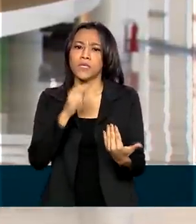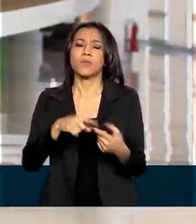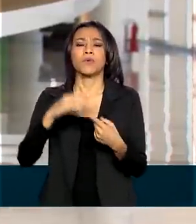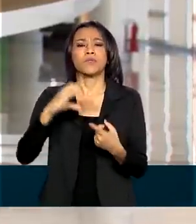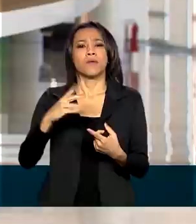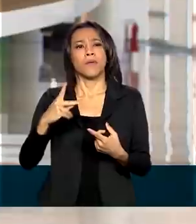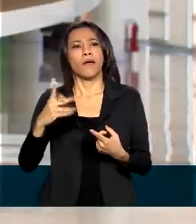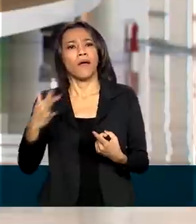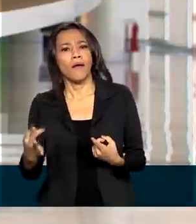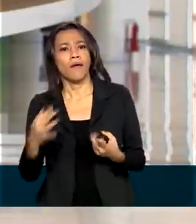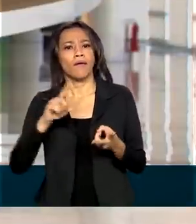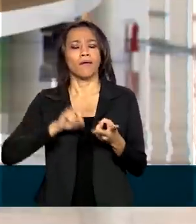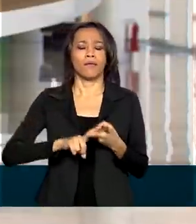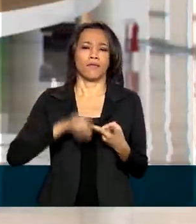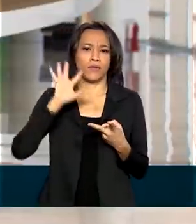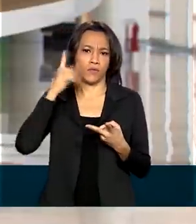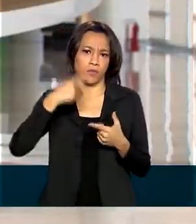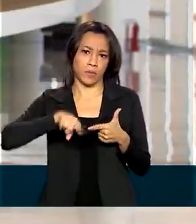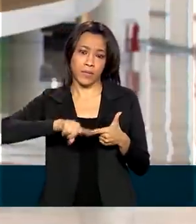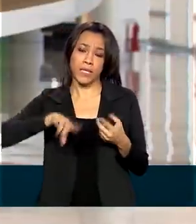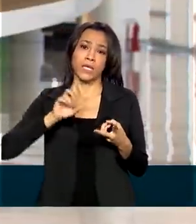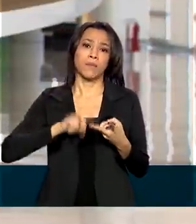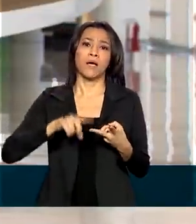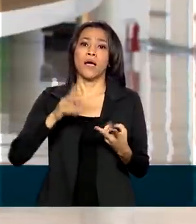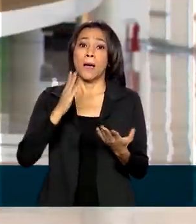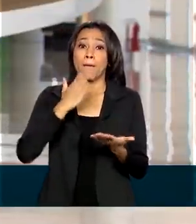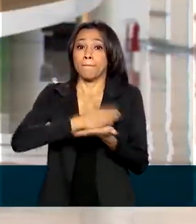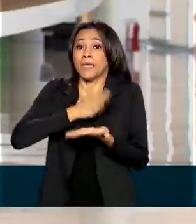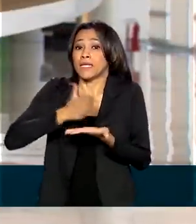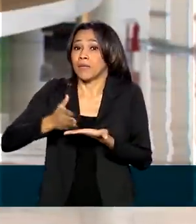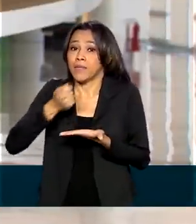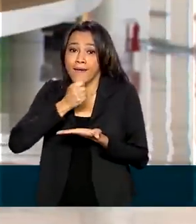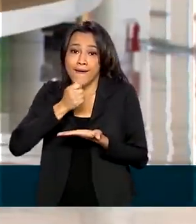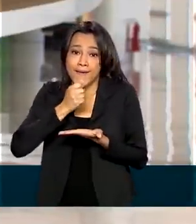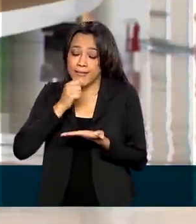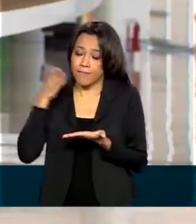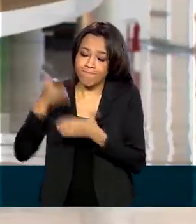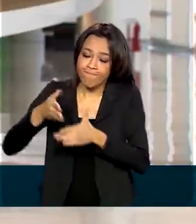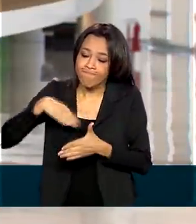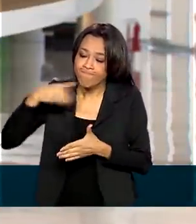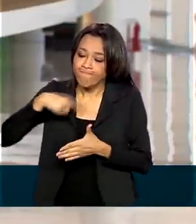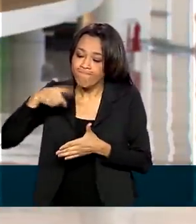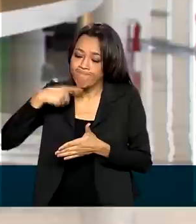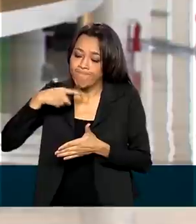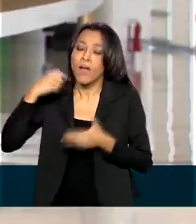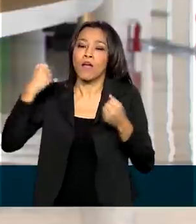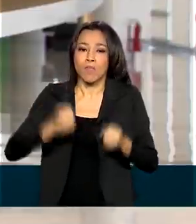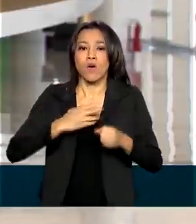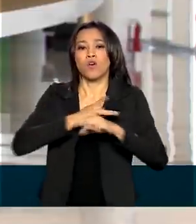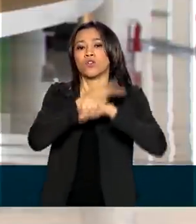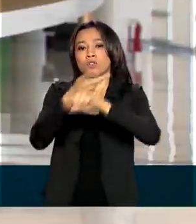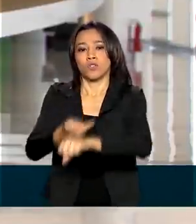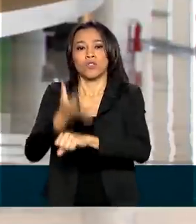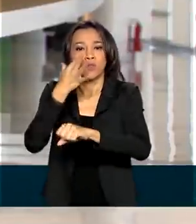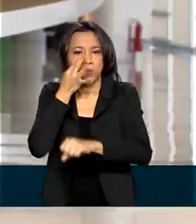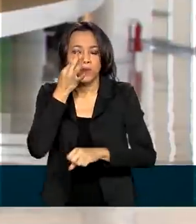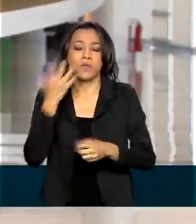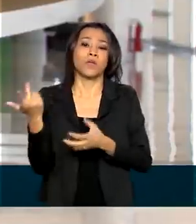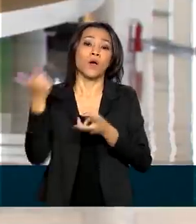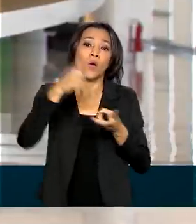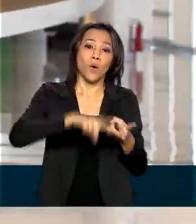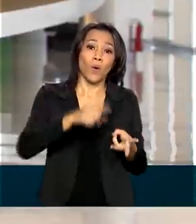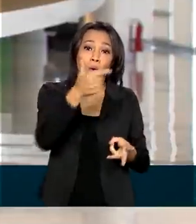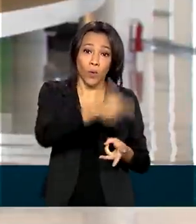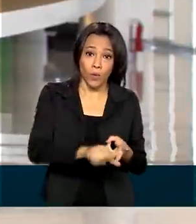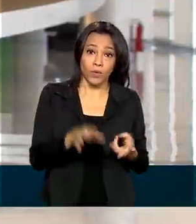CPF e parcelamentos não disponíveis na internet. Também ficam suspensas as cobranças e as